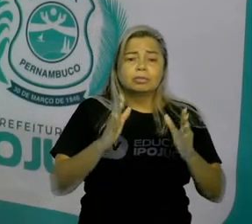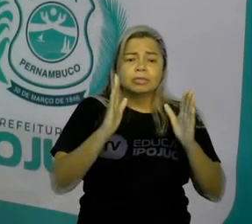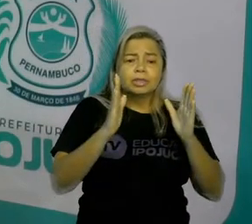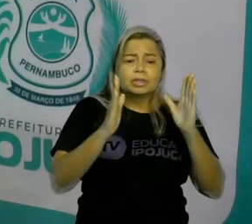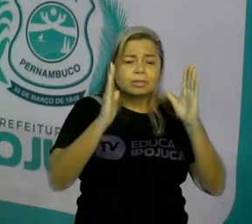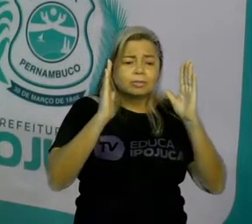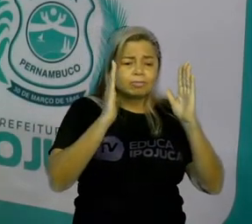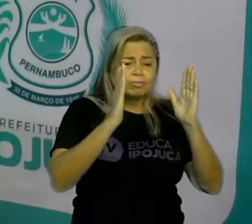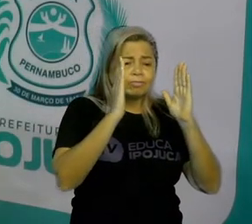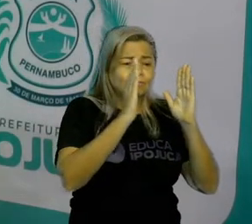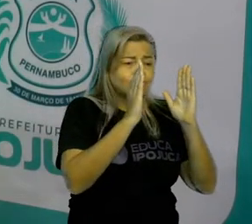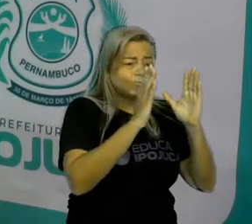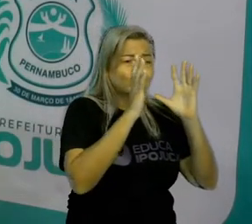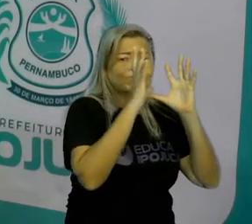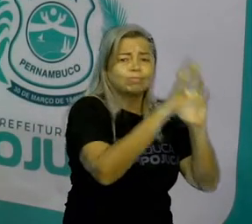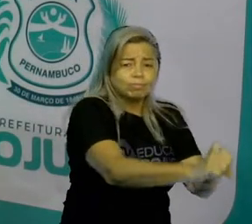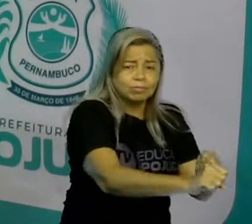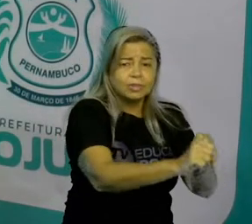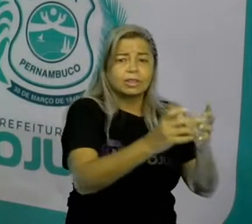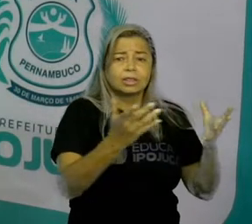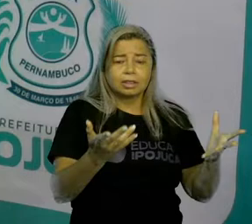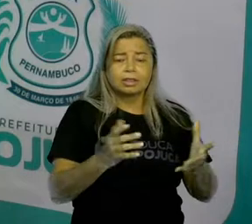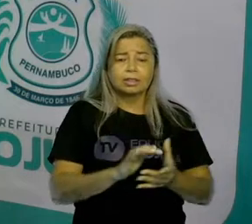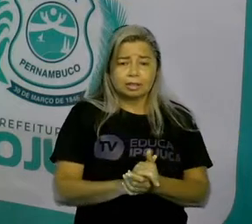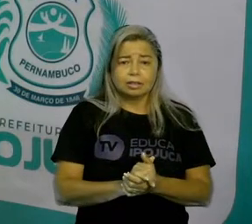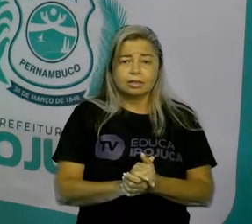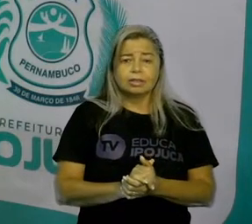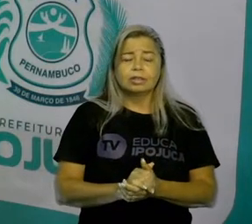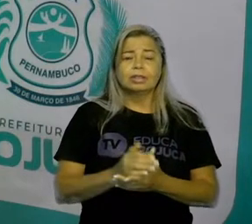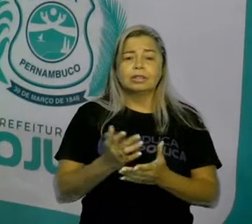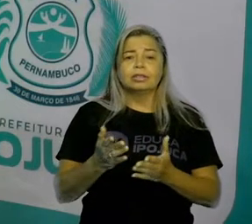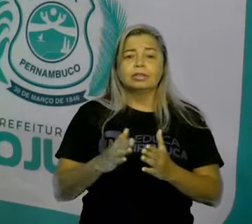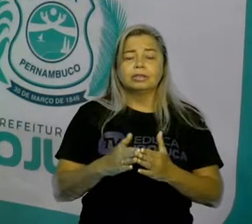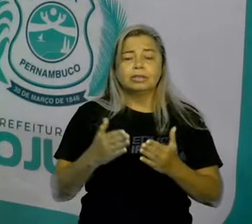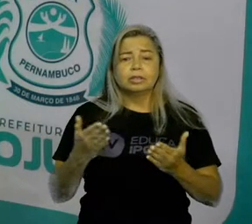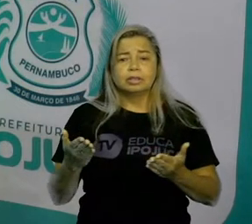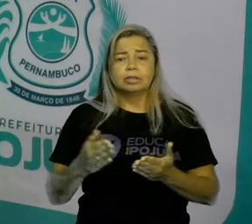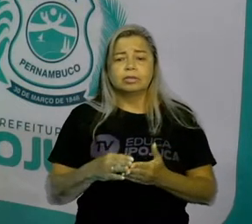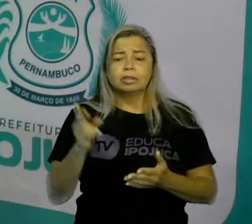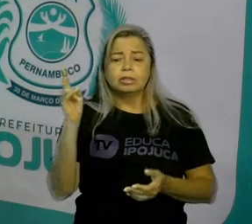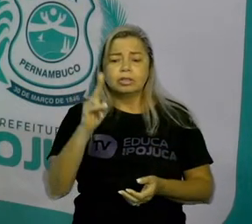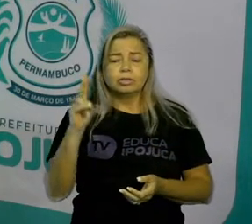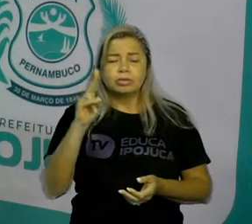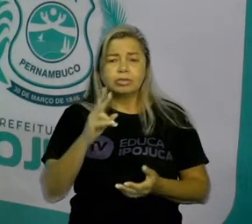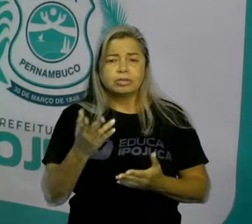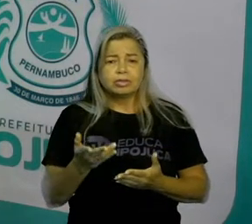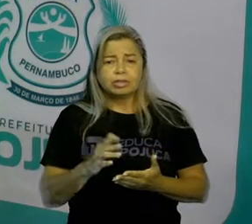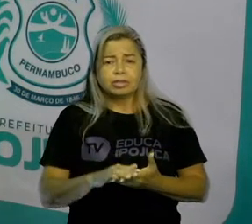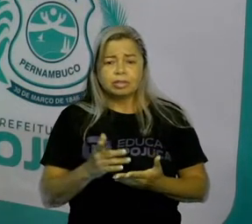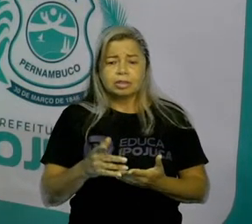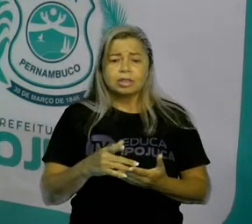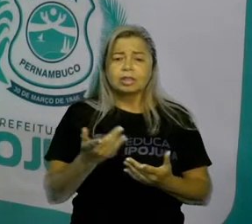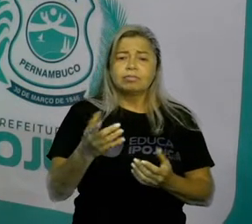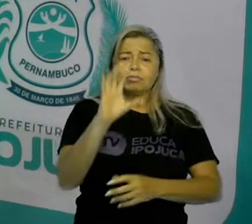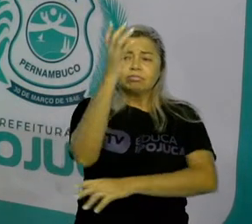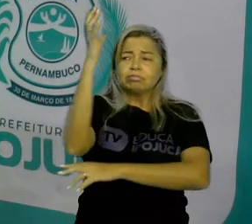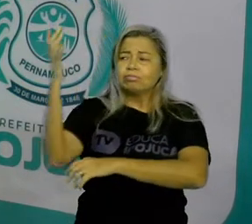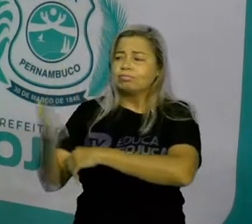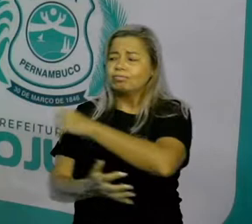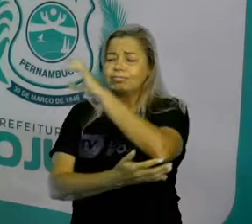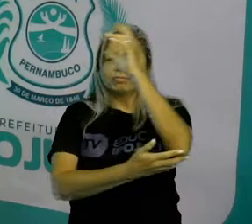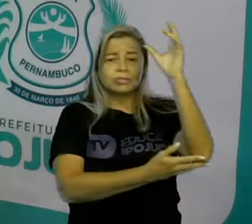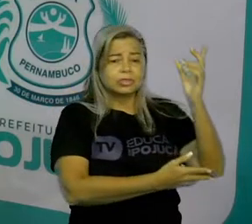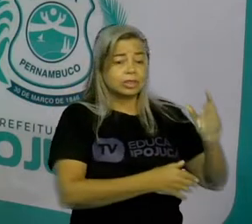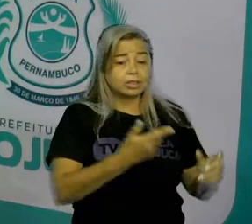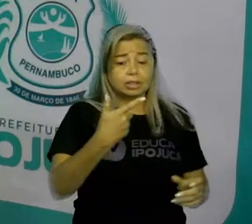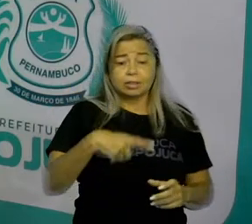Quando eles iam ver, aqueles alimentos que eles tiravam ali da natureza começavam a acabar. Então